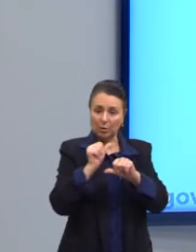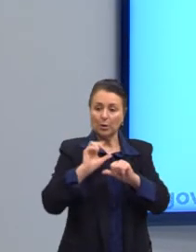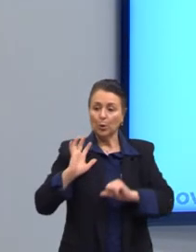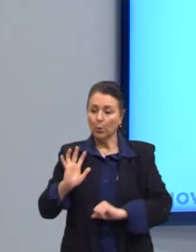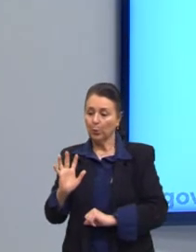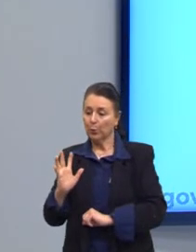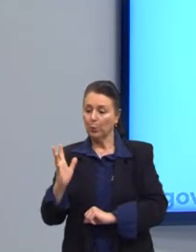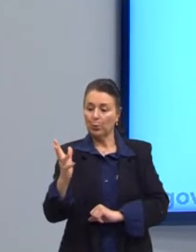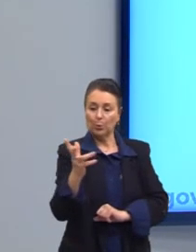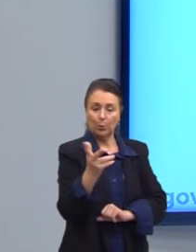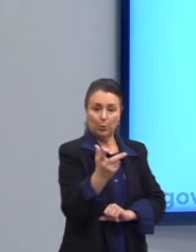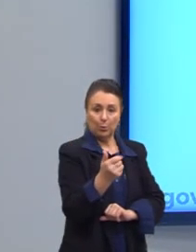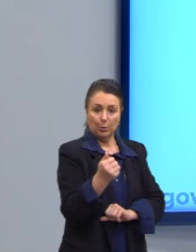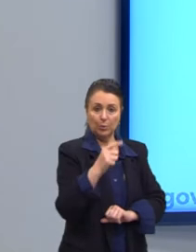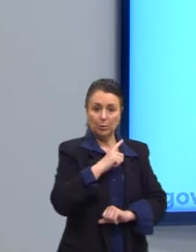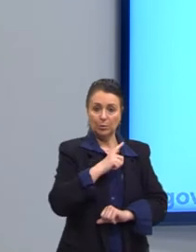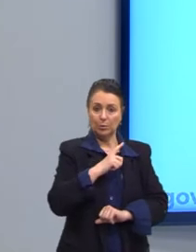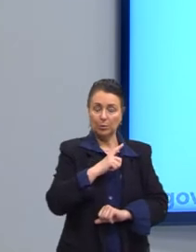a gente vai ver, então, olha só.